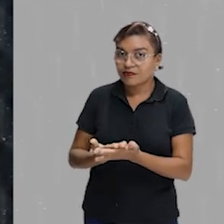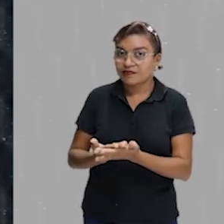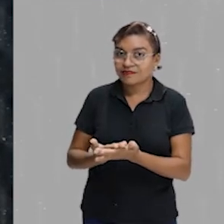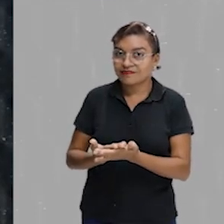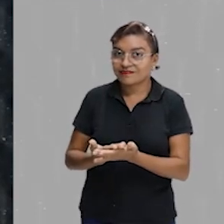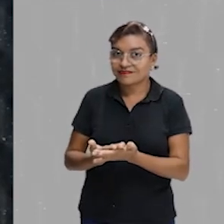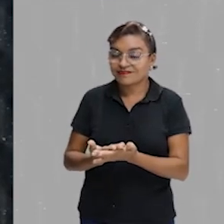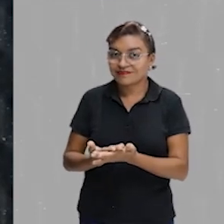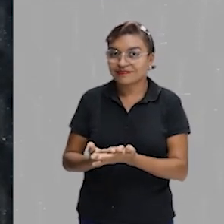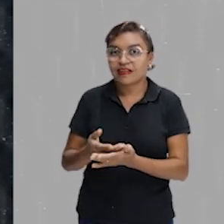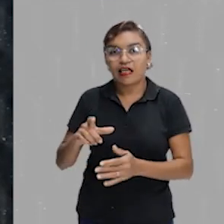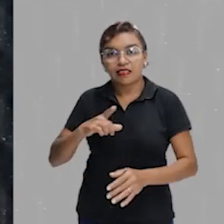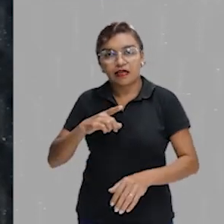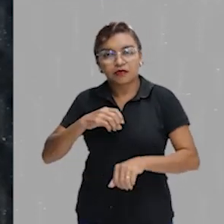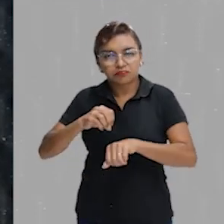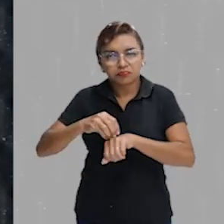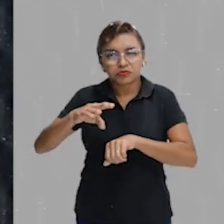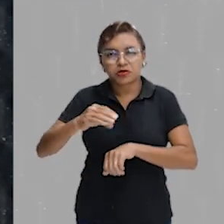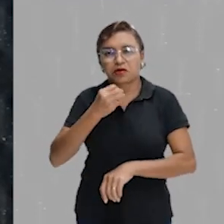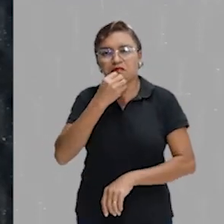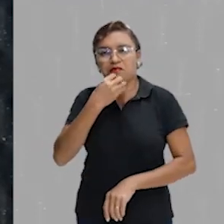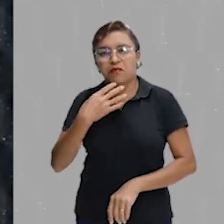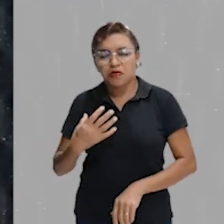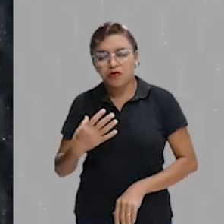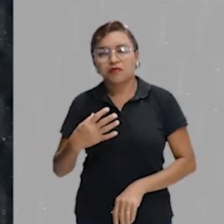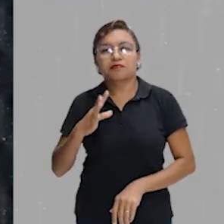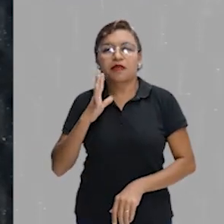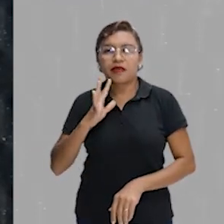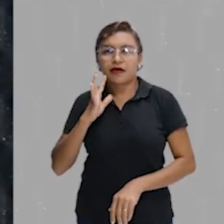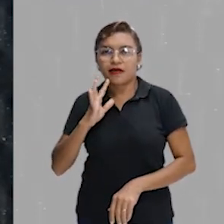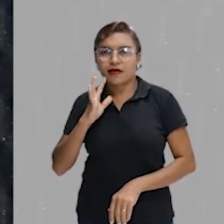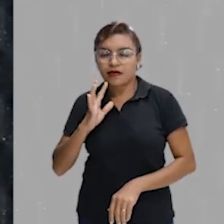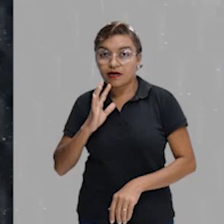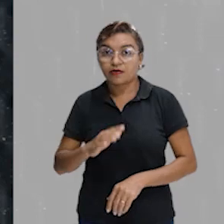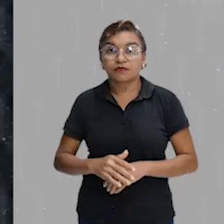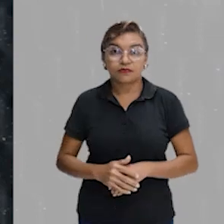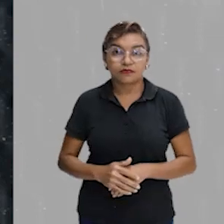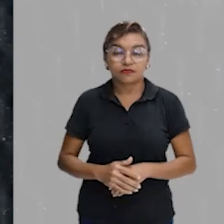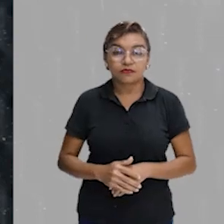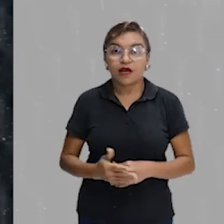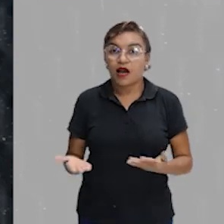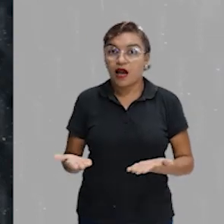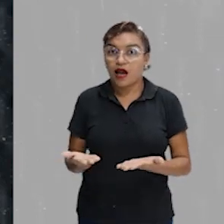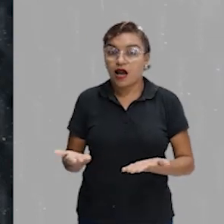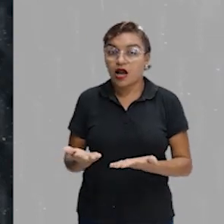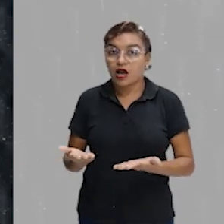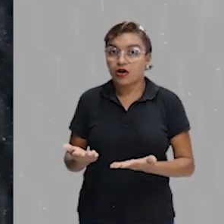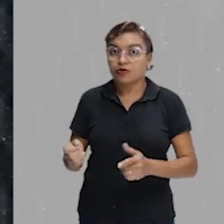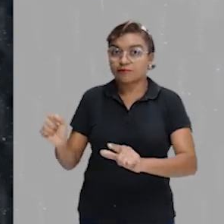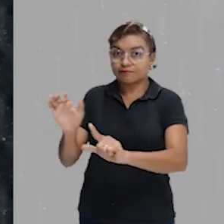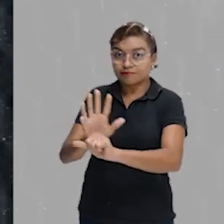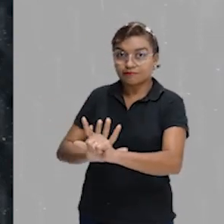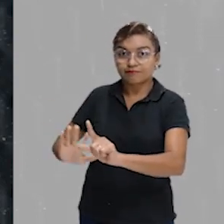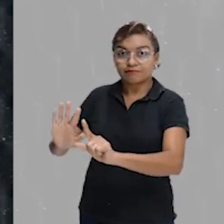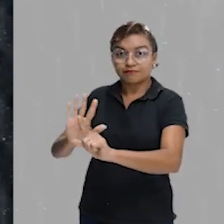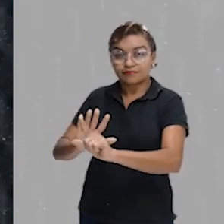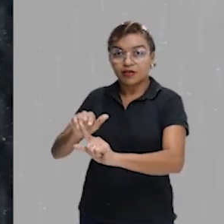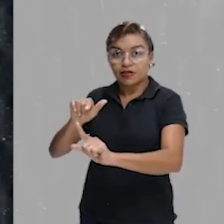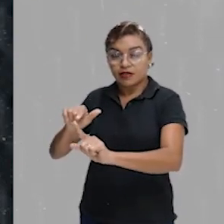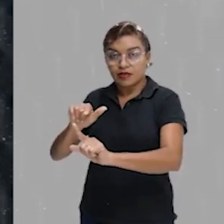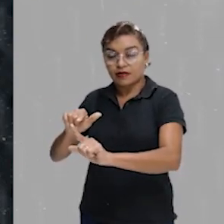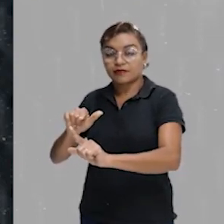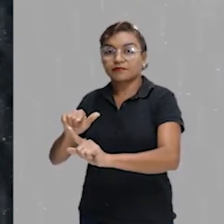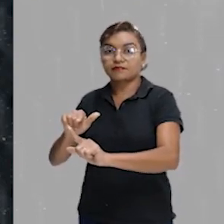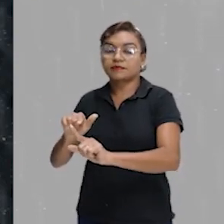aqui a gente tem muita dica boa, muita dica bacana com um quadro novo, tá? Lá na plataforma Gonçalves Dias e no Instagram, arroba plataforma